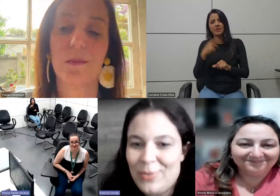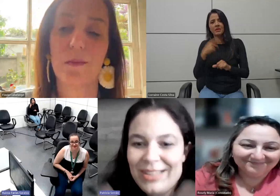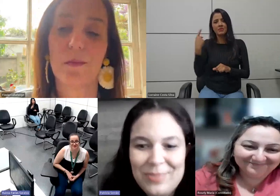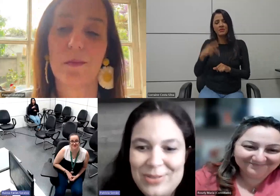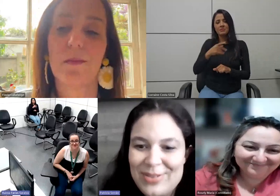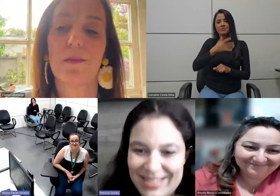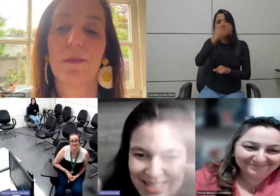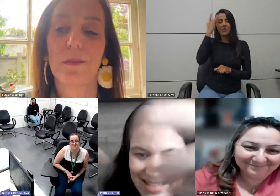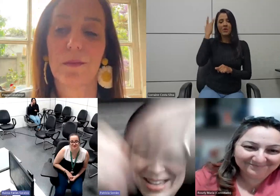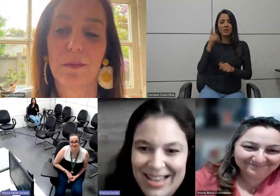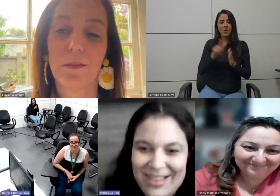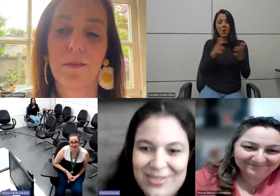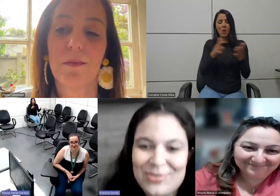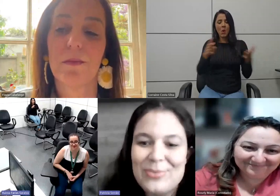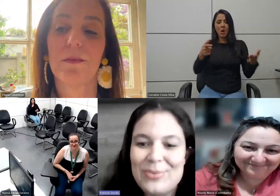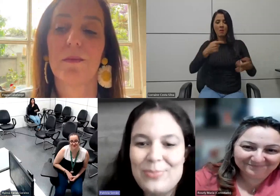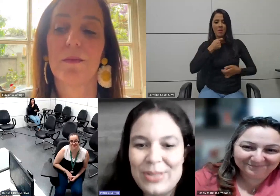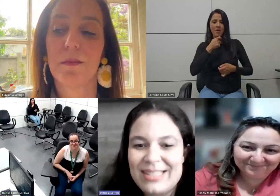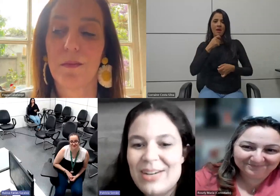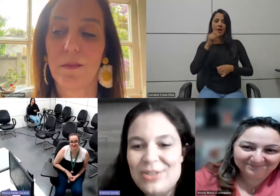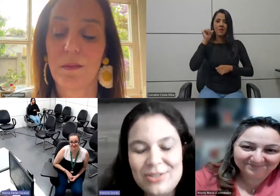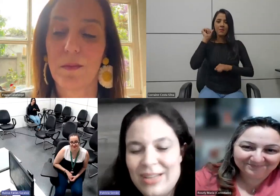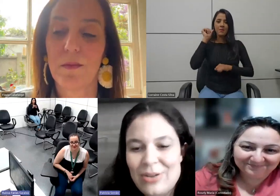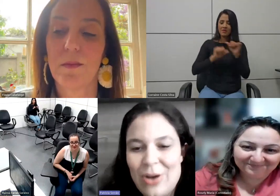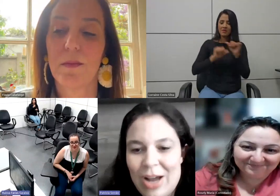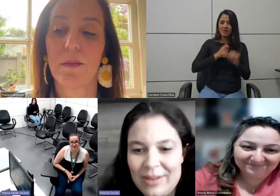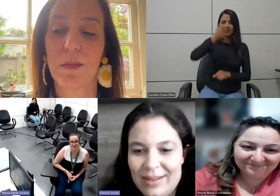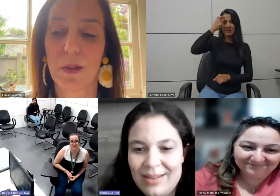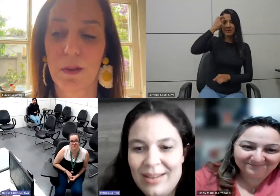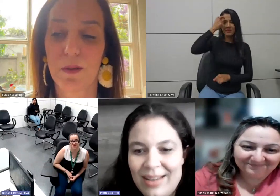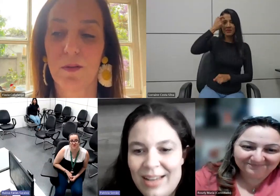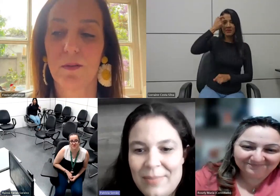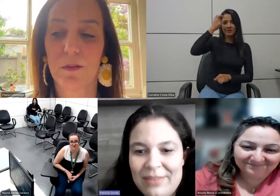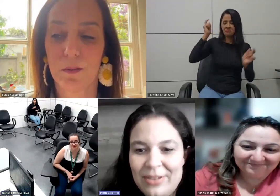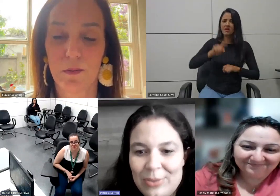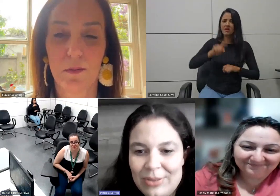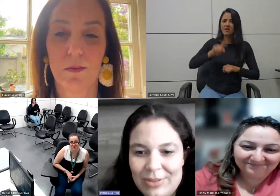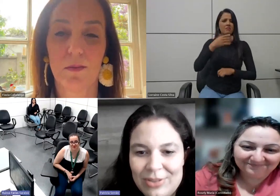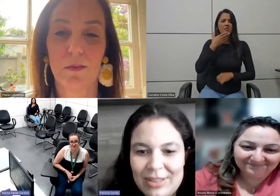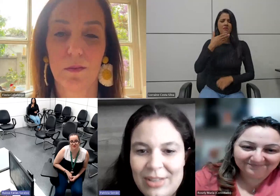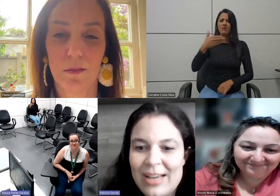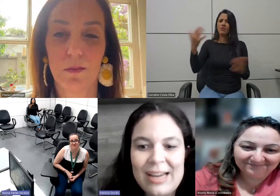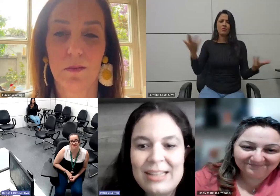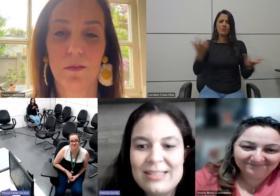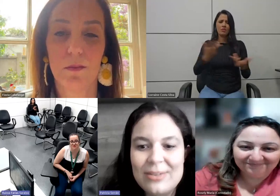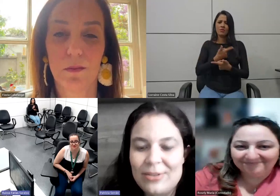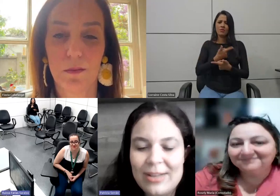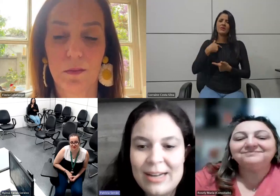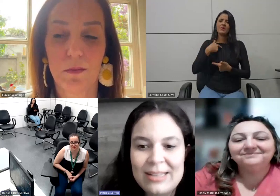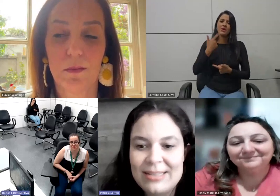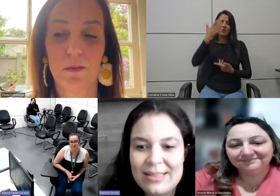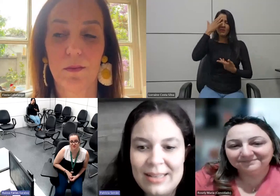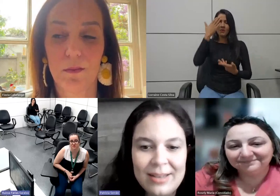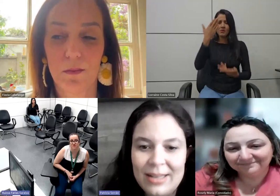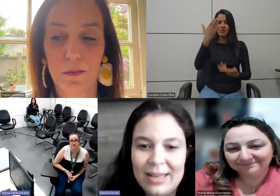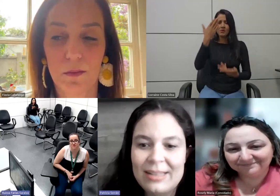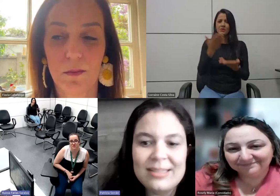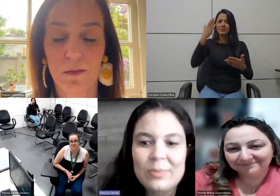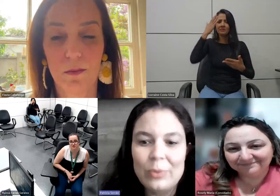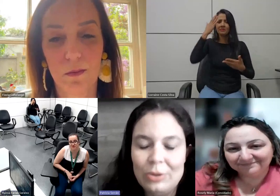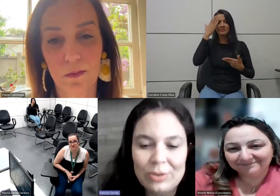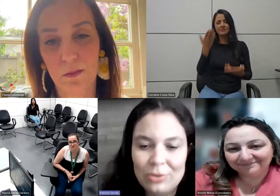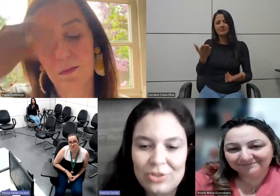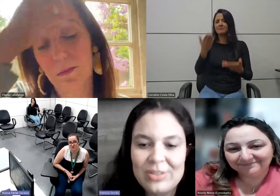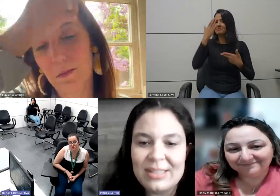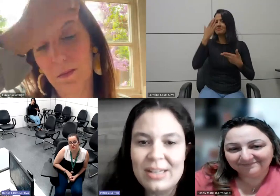sabe quantas pessoas isso o potencial disso é enorme é maravilhoso eu só tenho que agradecer eu tenho que agradecer